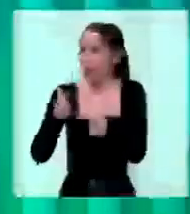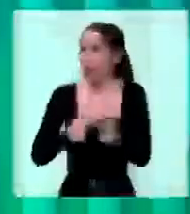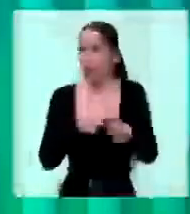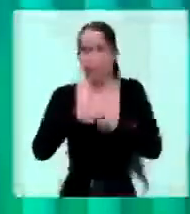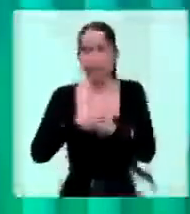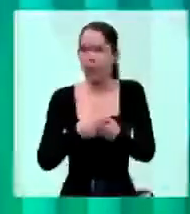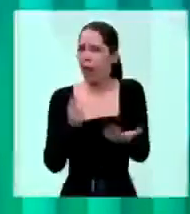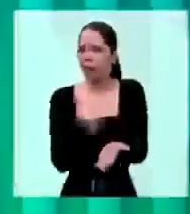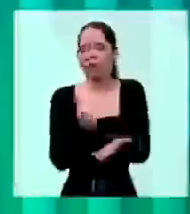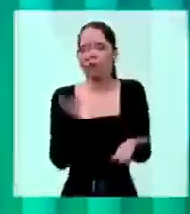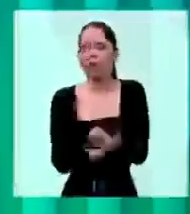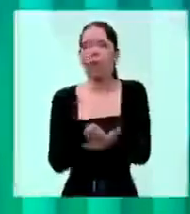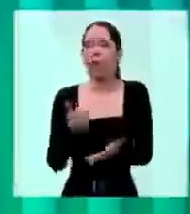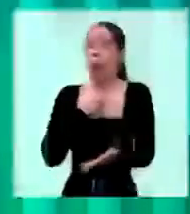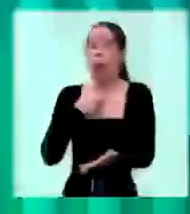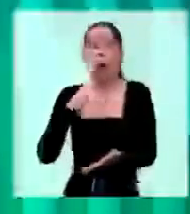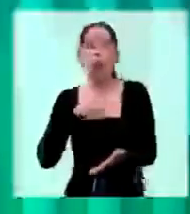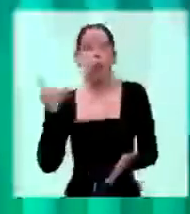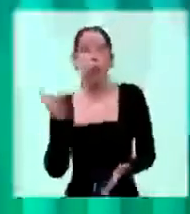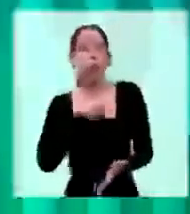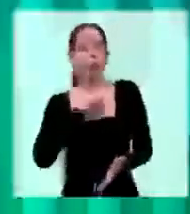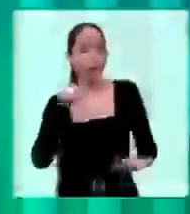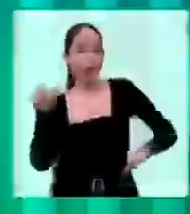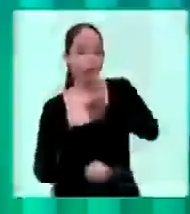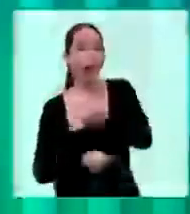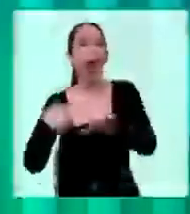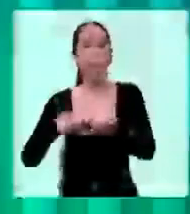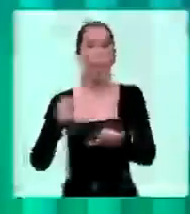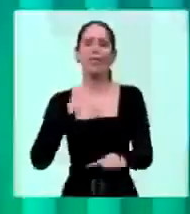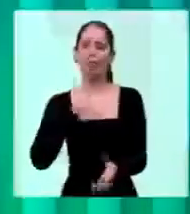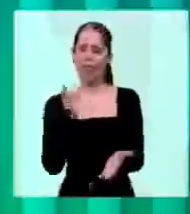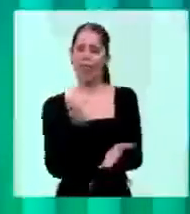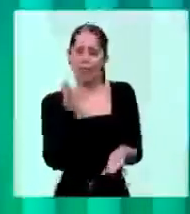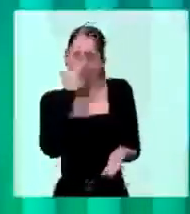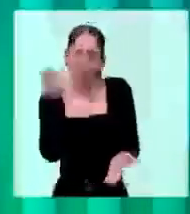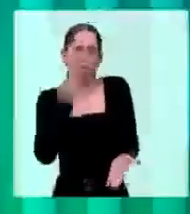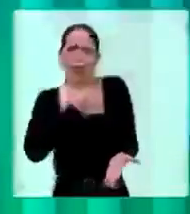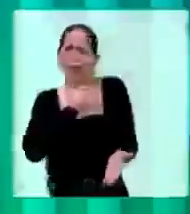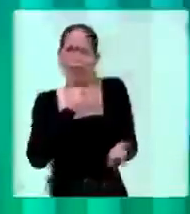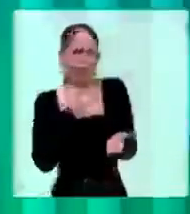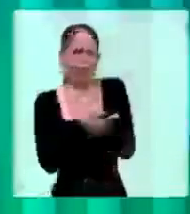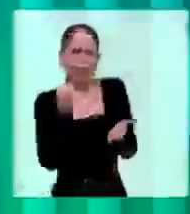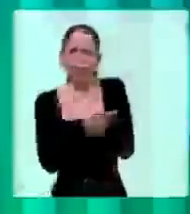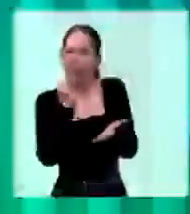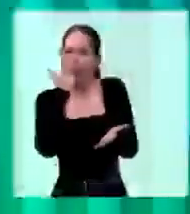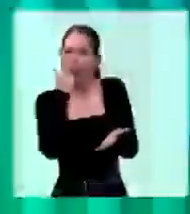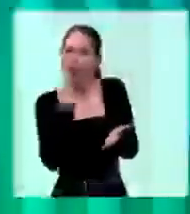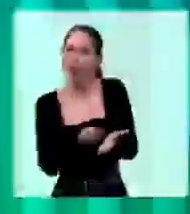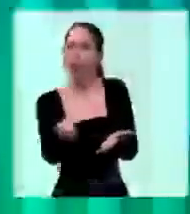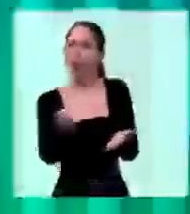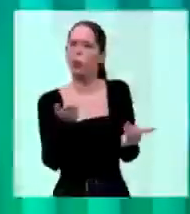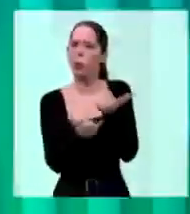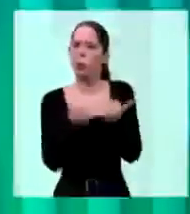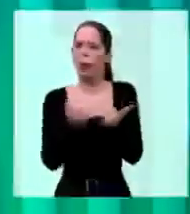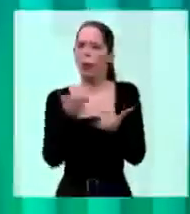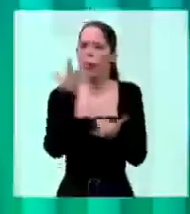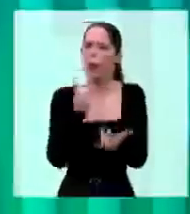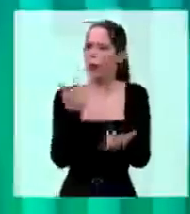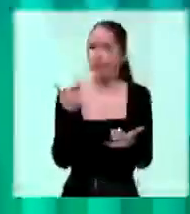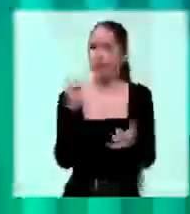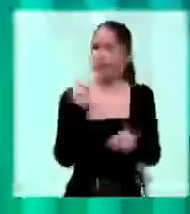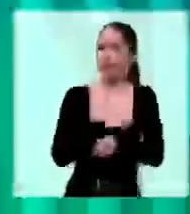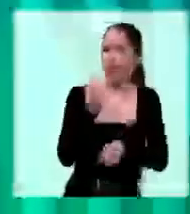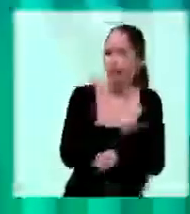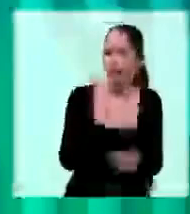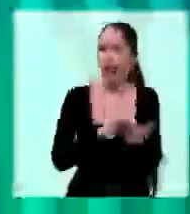temos por que ter medo de continuar da mesma maneira, com crianças na sinaleira, sem vagas nas creches, com as pessoas sem trabalho e renda.